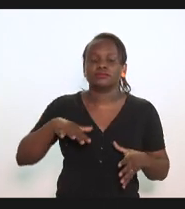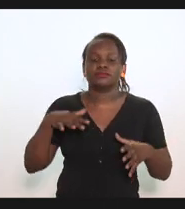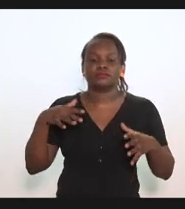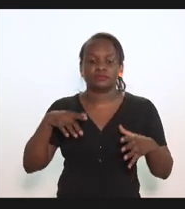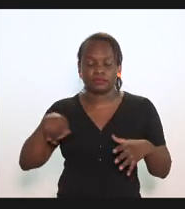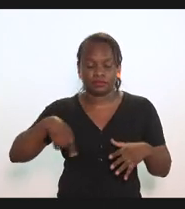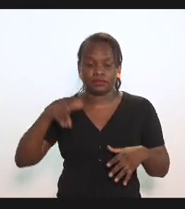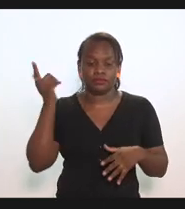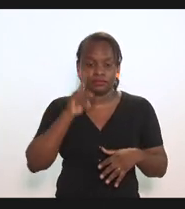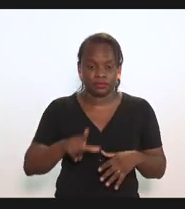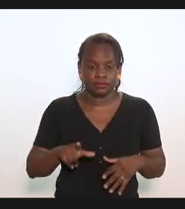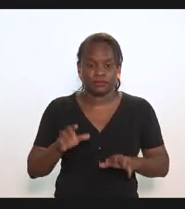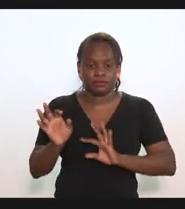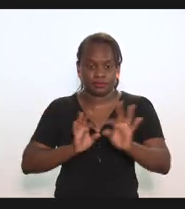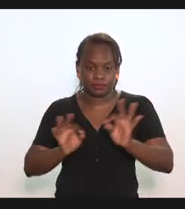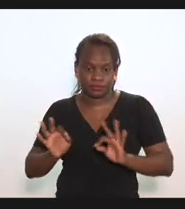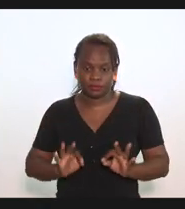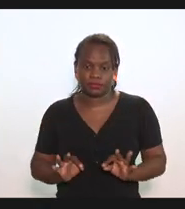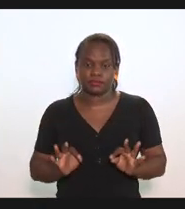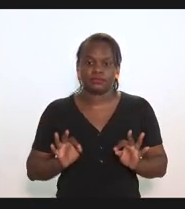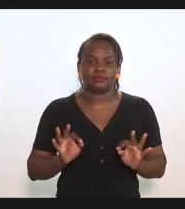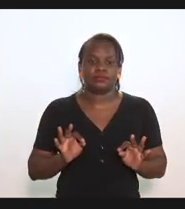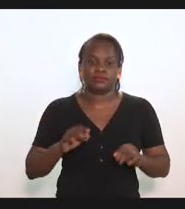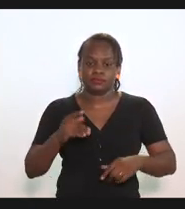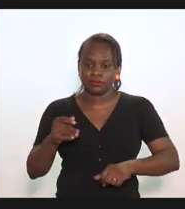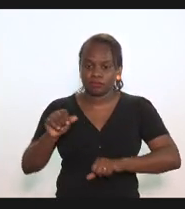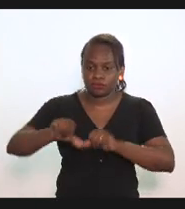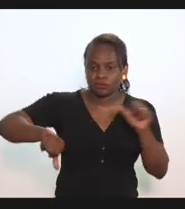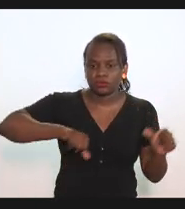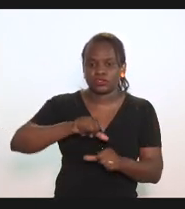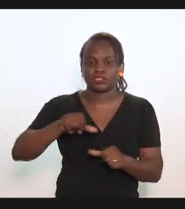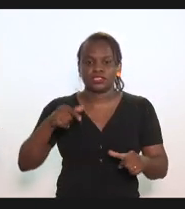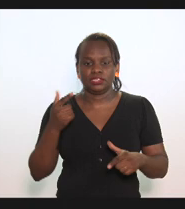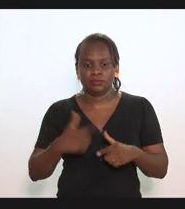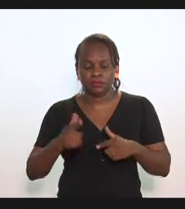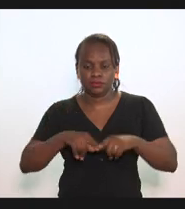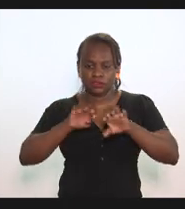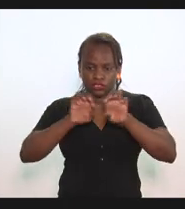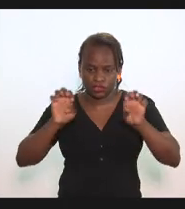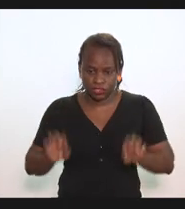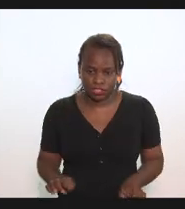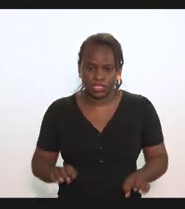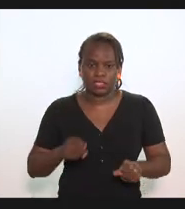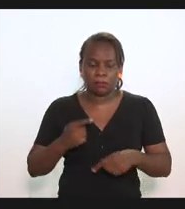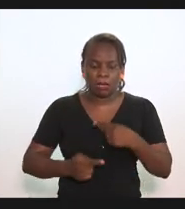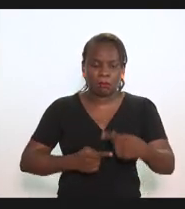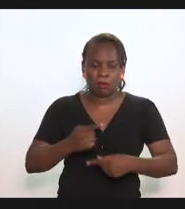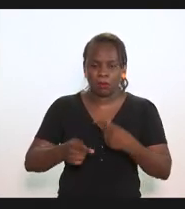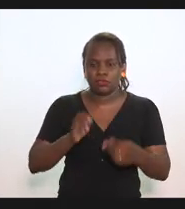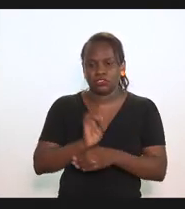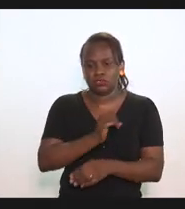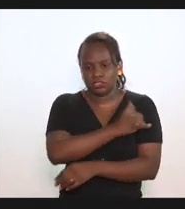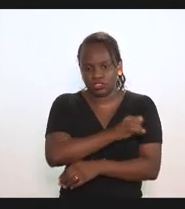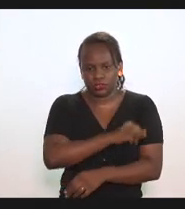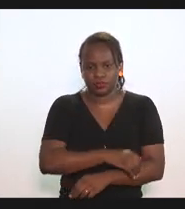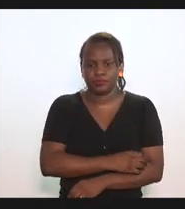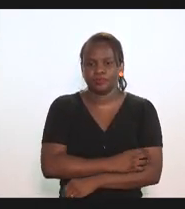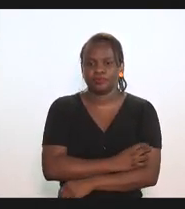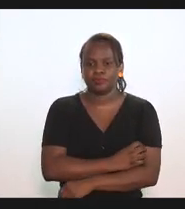conseguindo construir aí uma reversão dessa situação estrutural no ciclo virtuoso para o estado do Rio de Janeiro